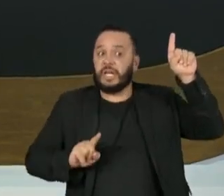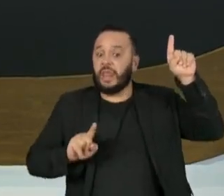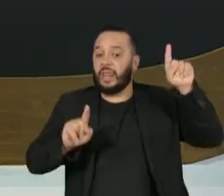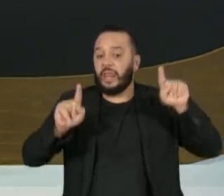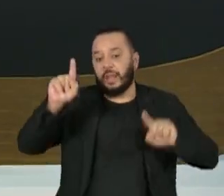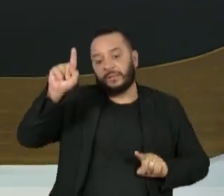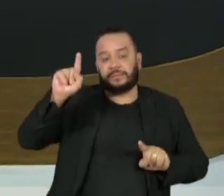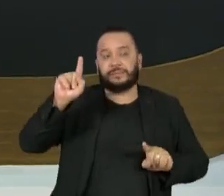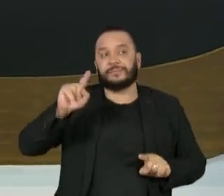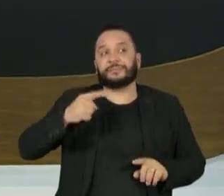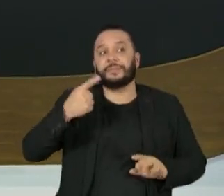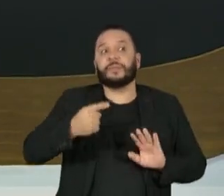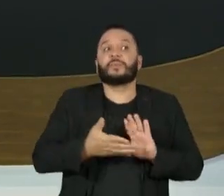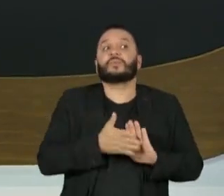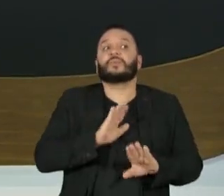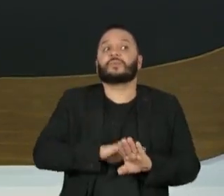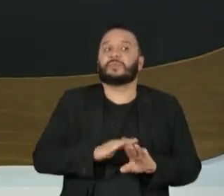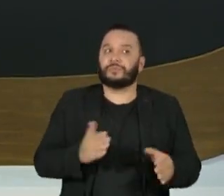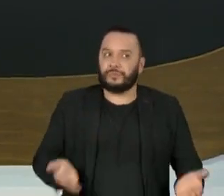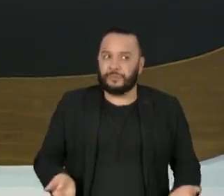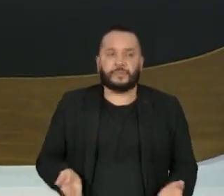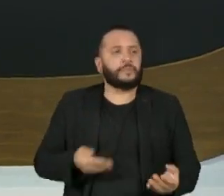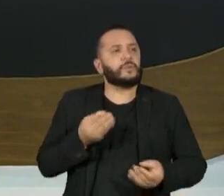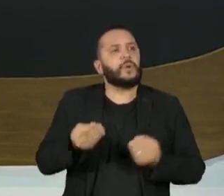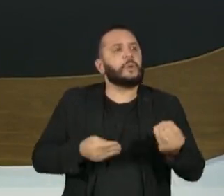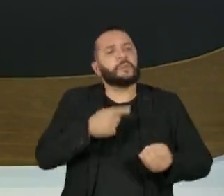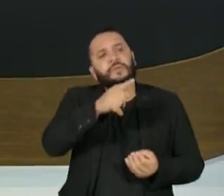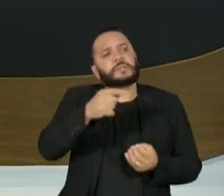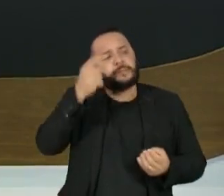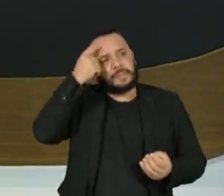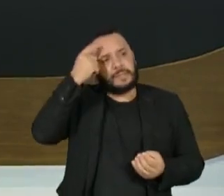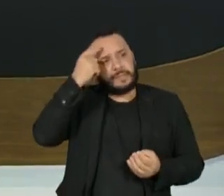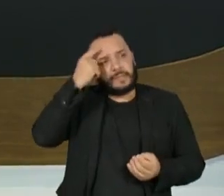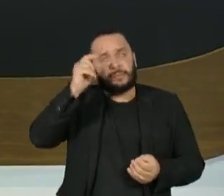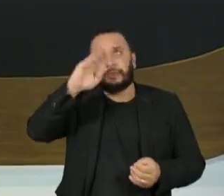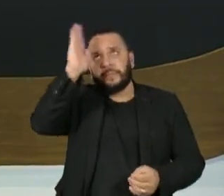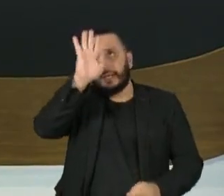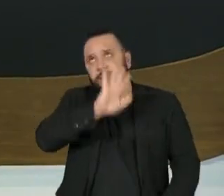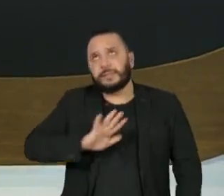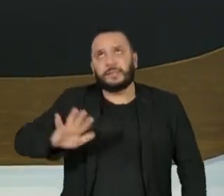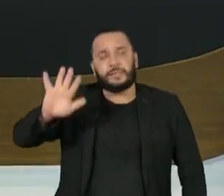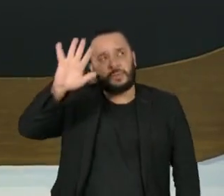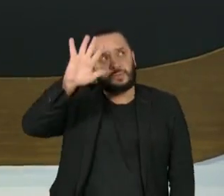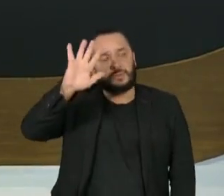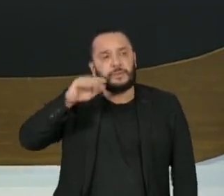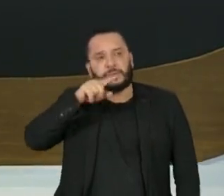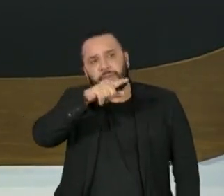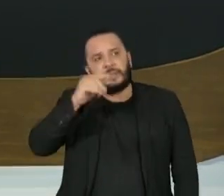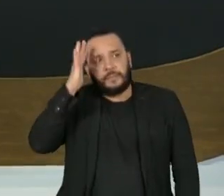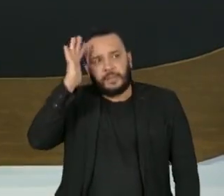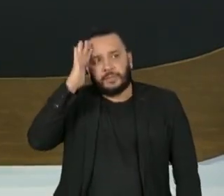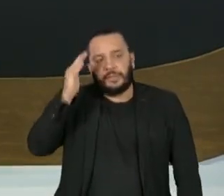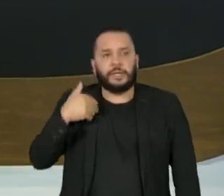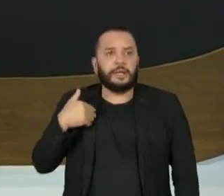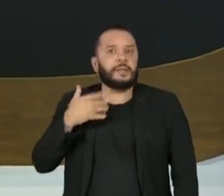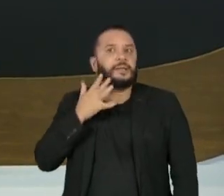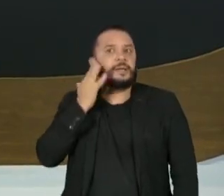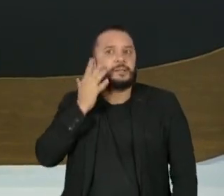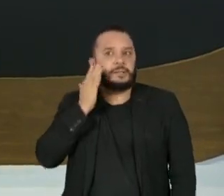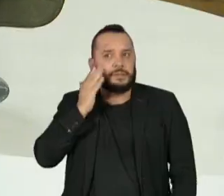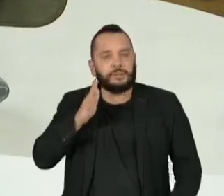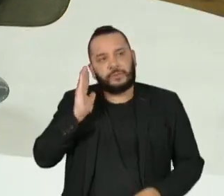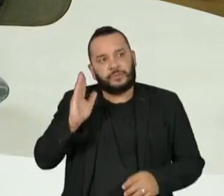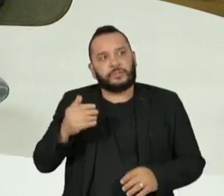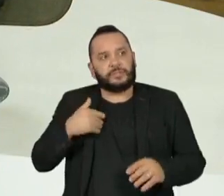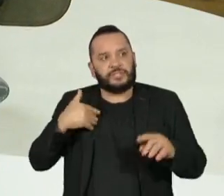Como que o senhor foca a sua campanha pensando na nacional? Imaginando que o Tarcísio abriu já uma distância grande